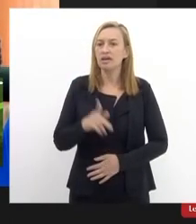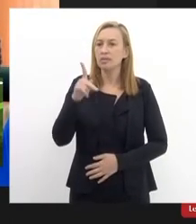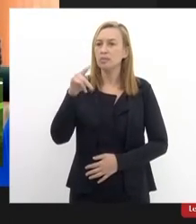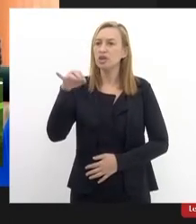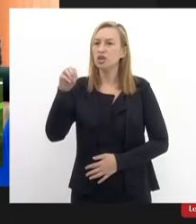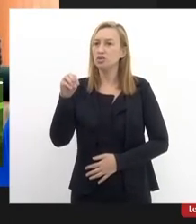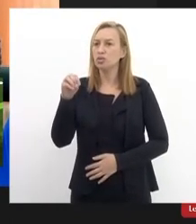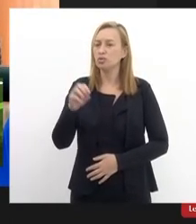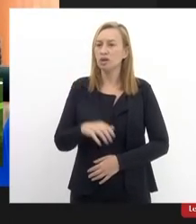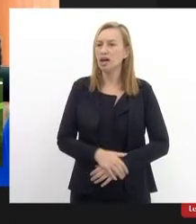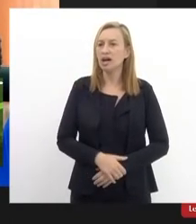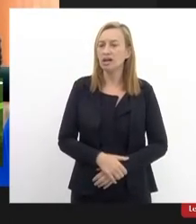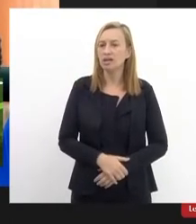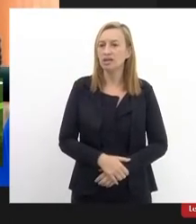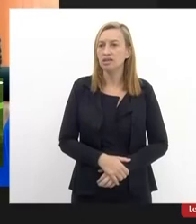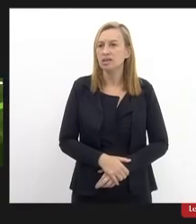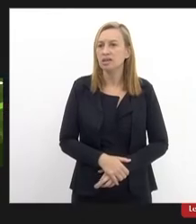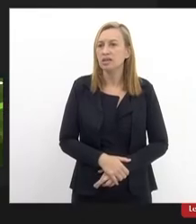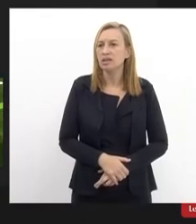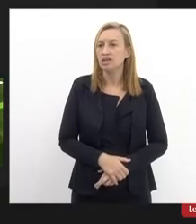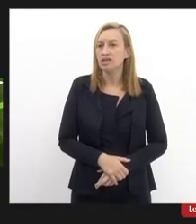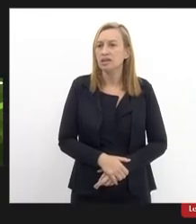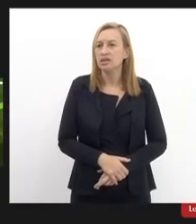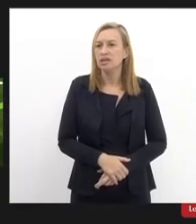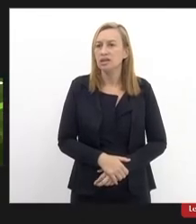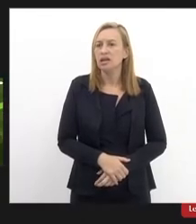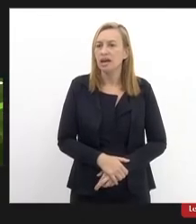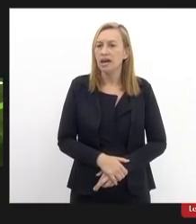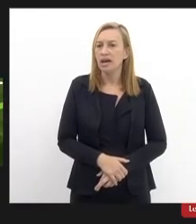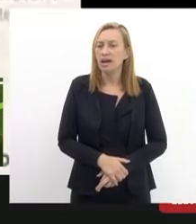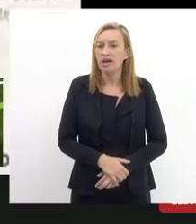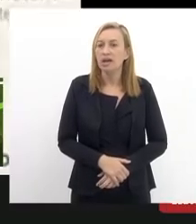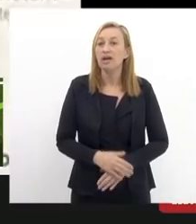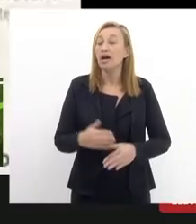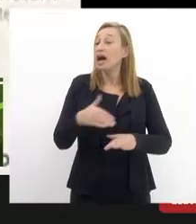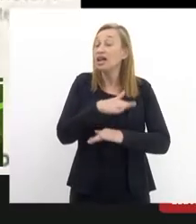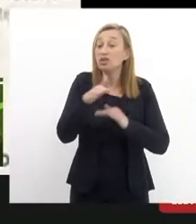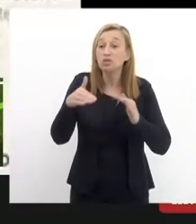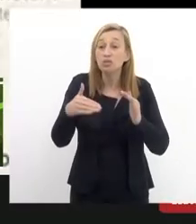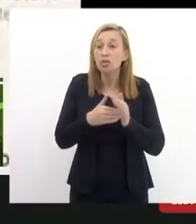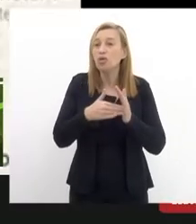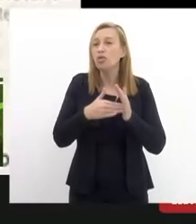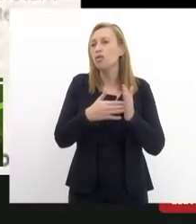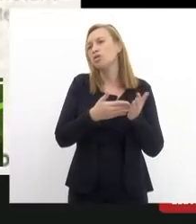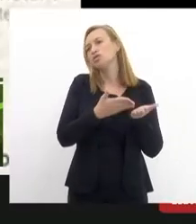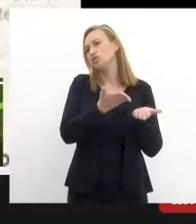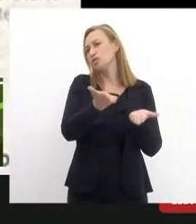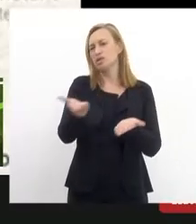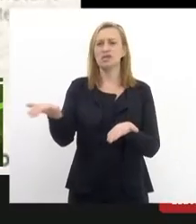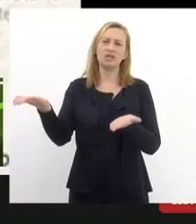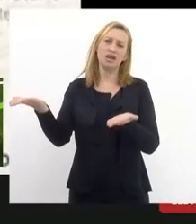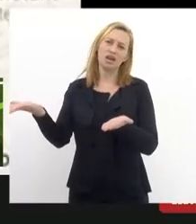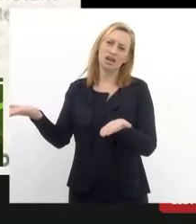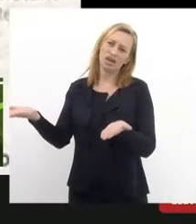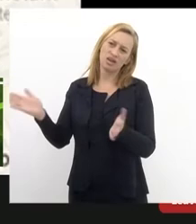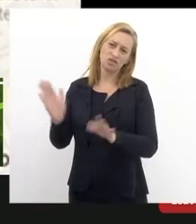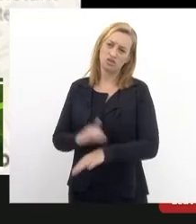você Vanisa a palavra obrigada eu cumprimento eu e todas senhoras e senhores moradores